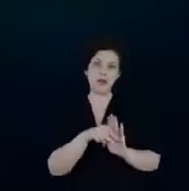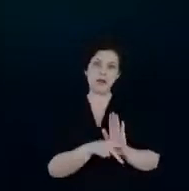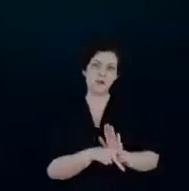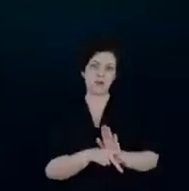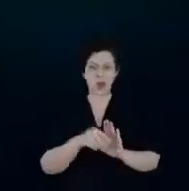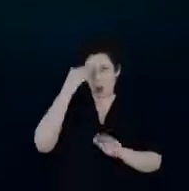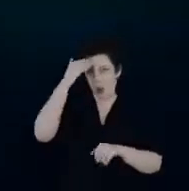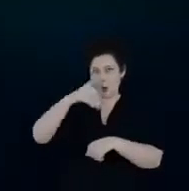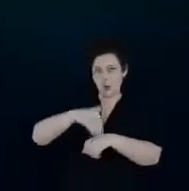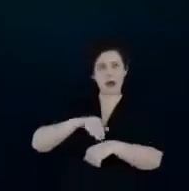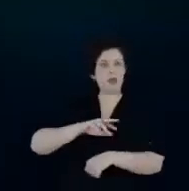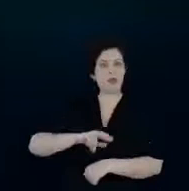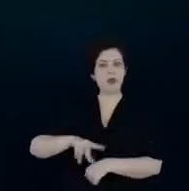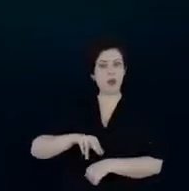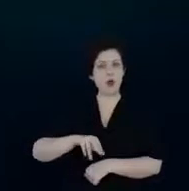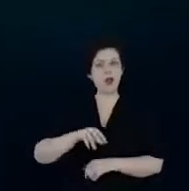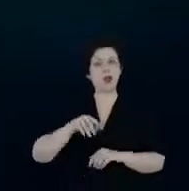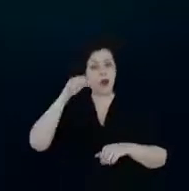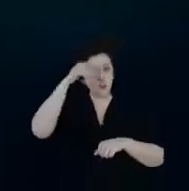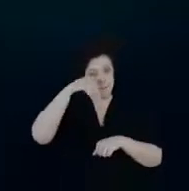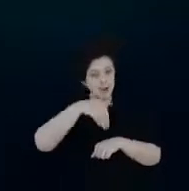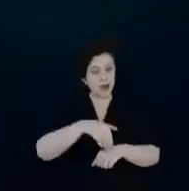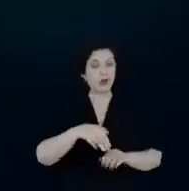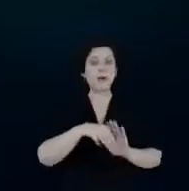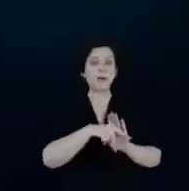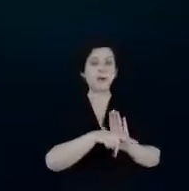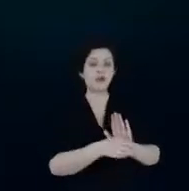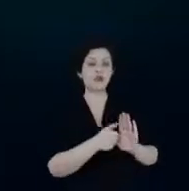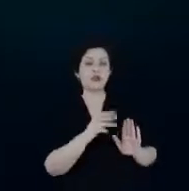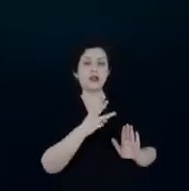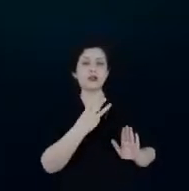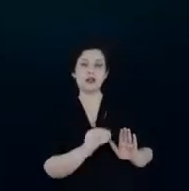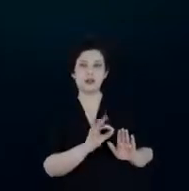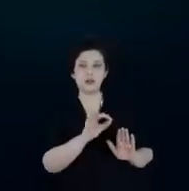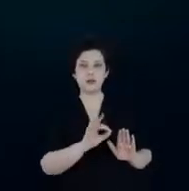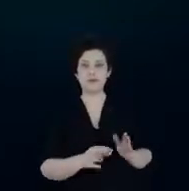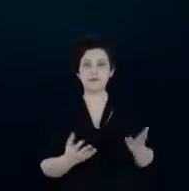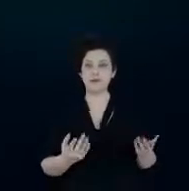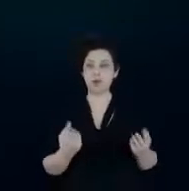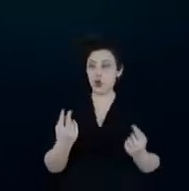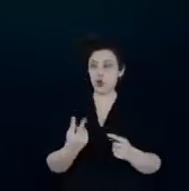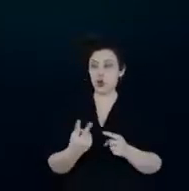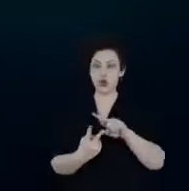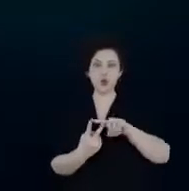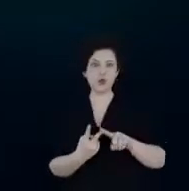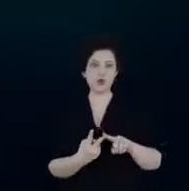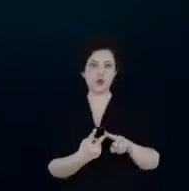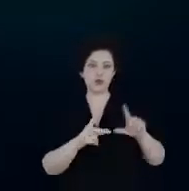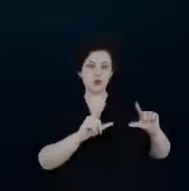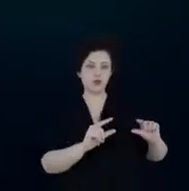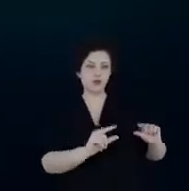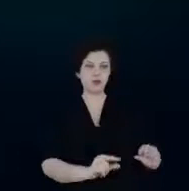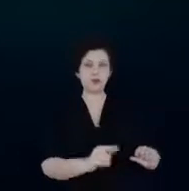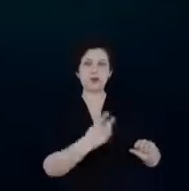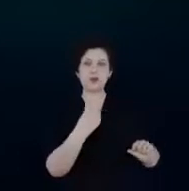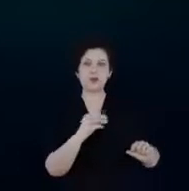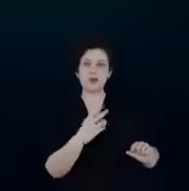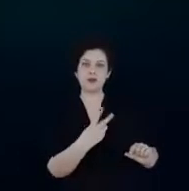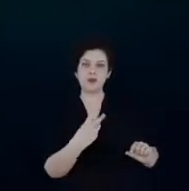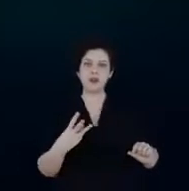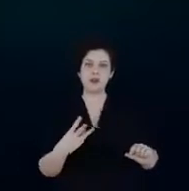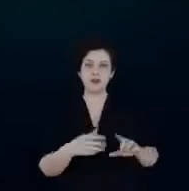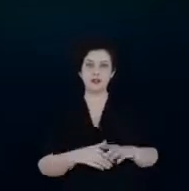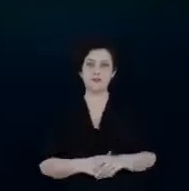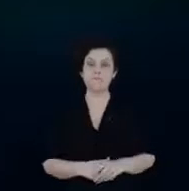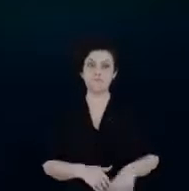e mesmo com a redução a MP ainda tira 30% desse valor corrente então a gente tem duas reduções a partir de 2023 a